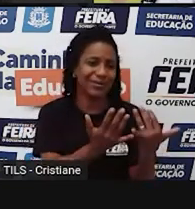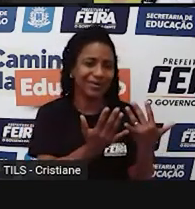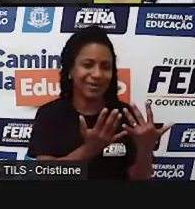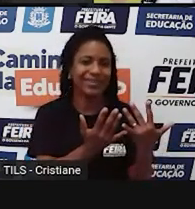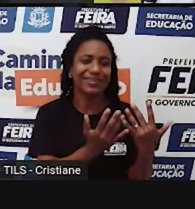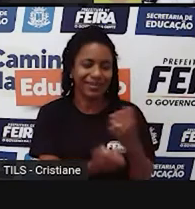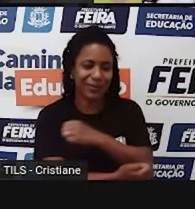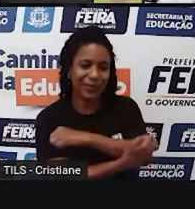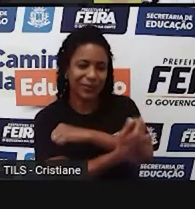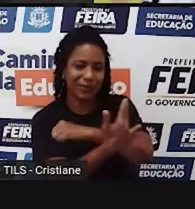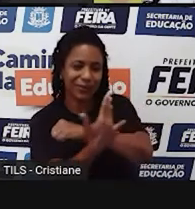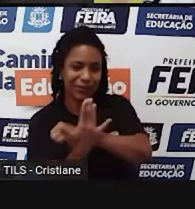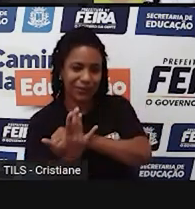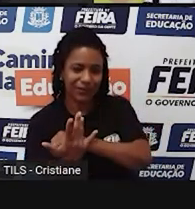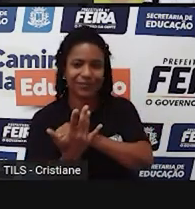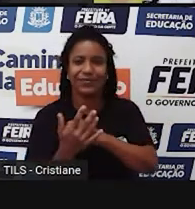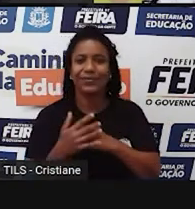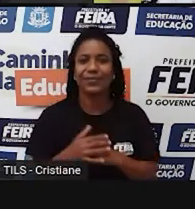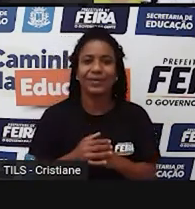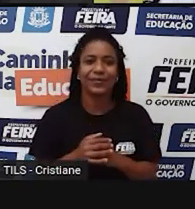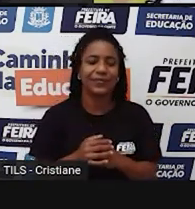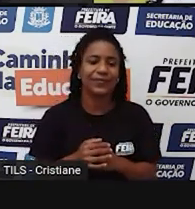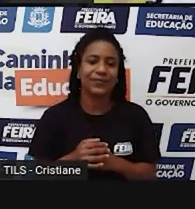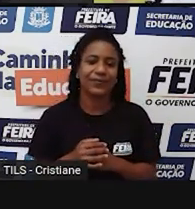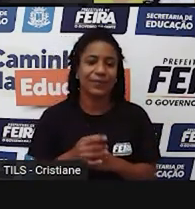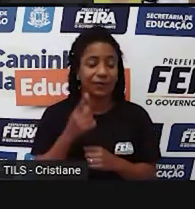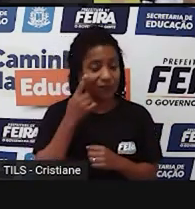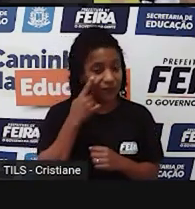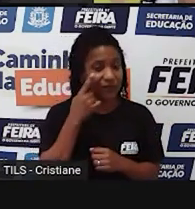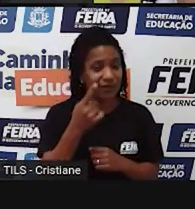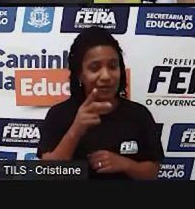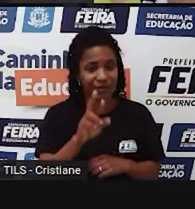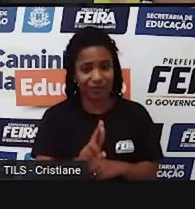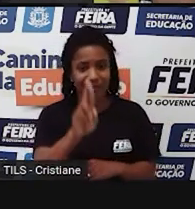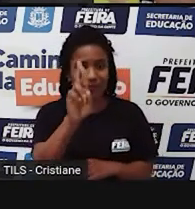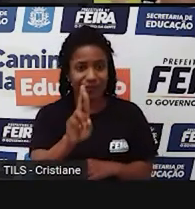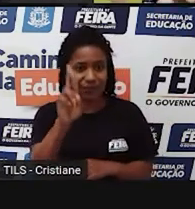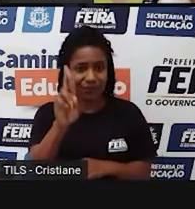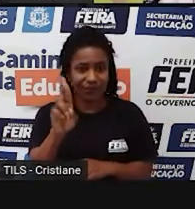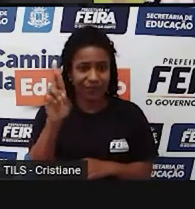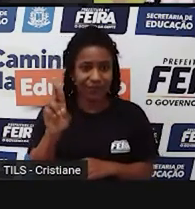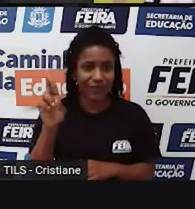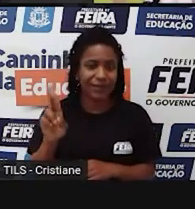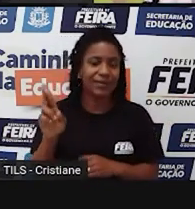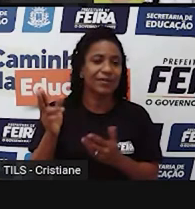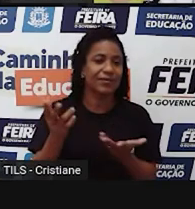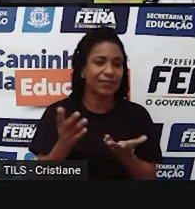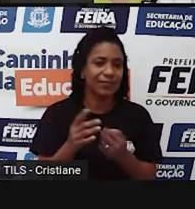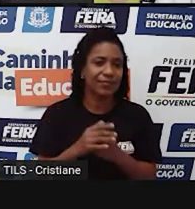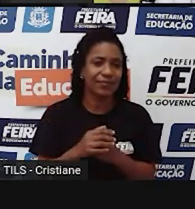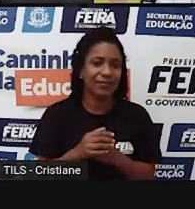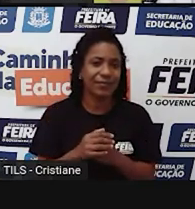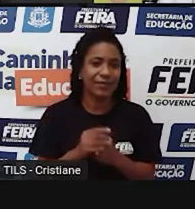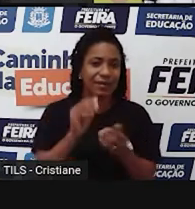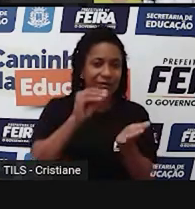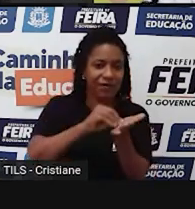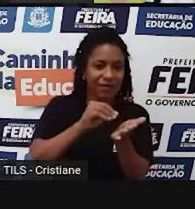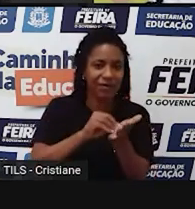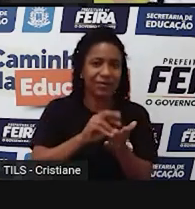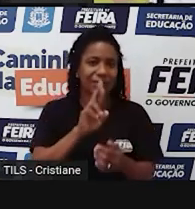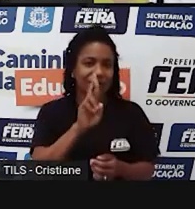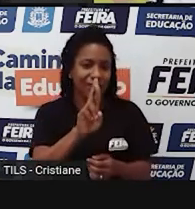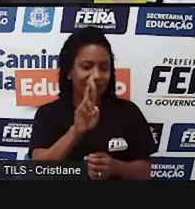o selecionamento básico. Então, é responsável por fornecer, desculpe, está faltando um Rzinho aqui,